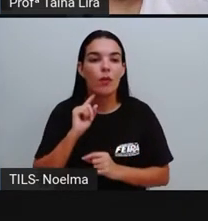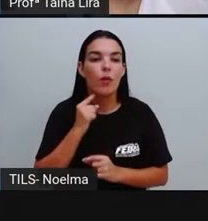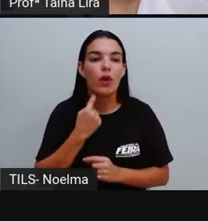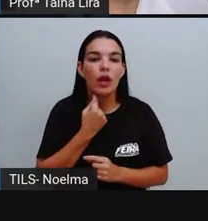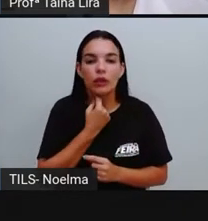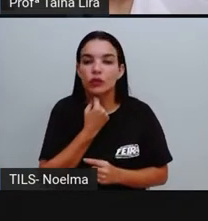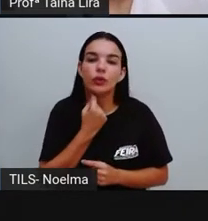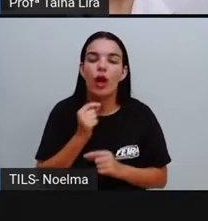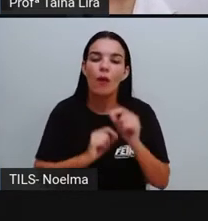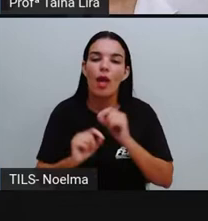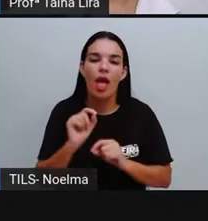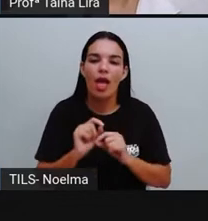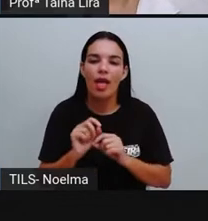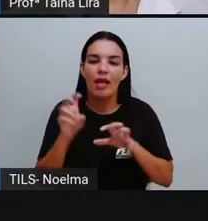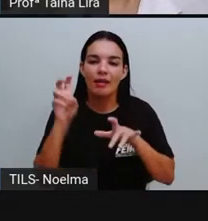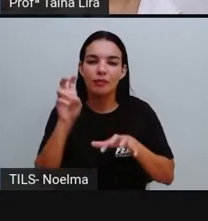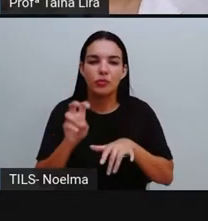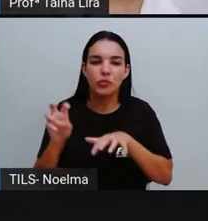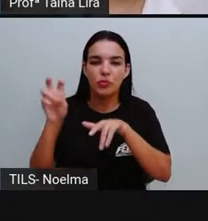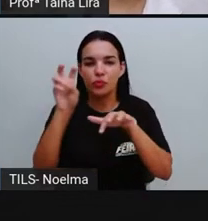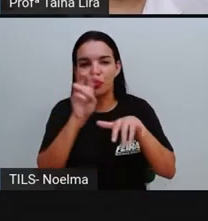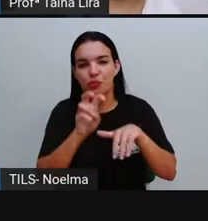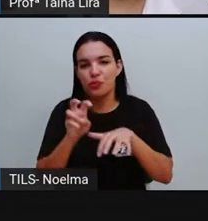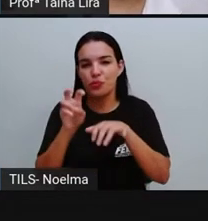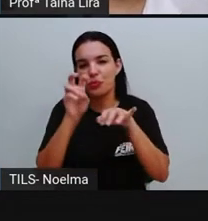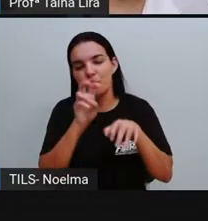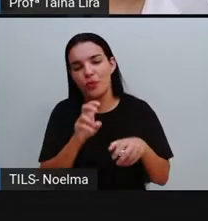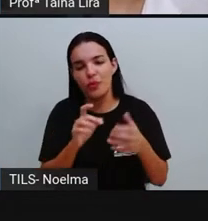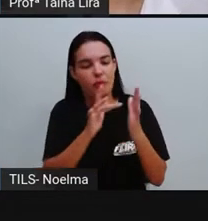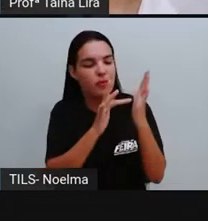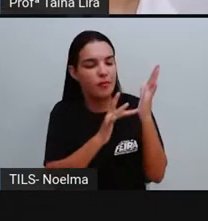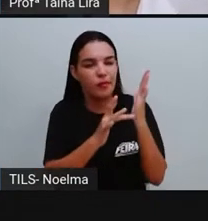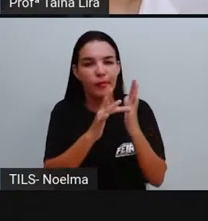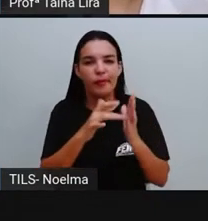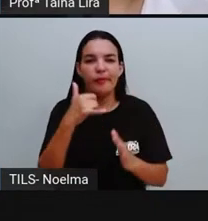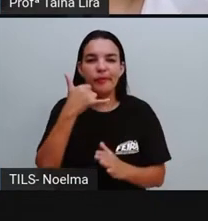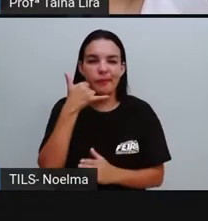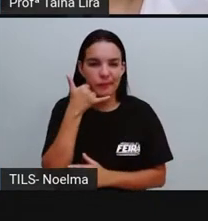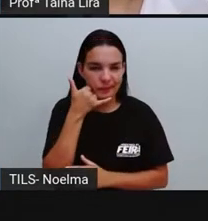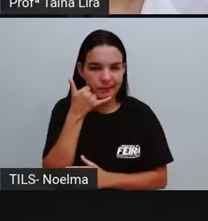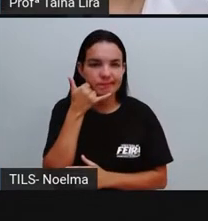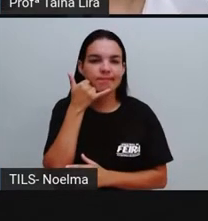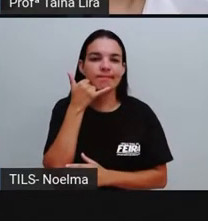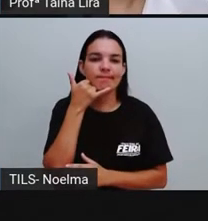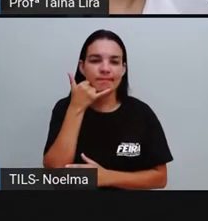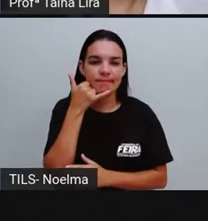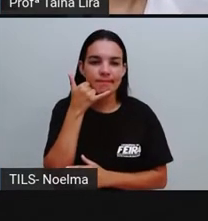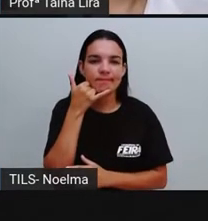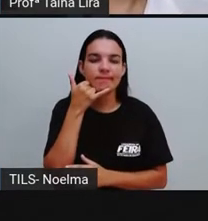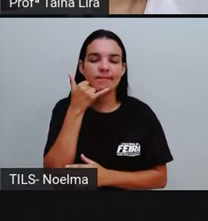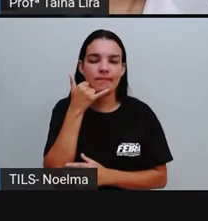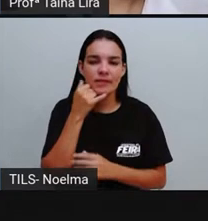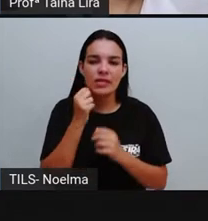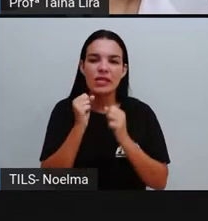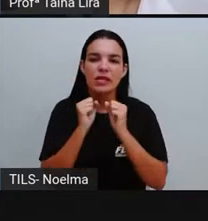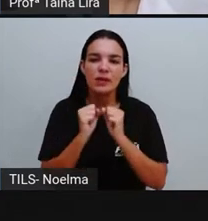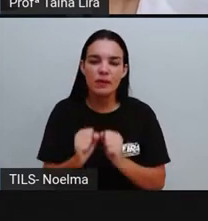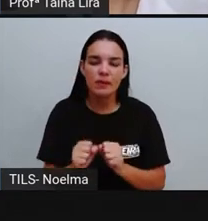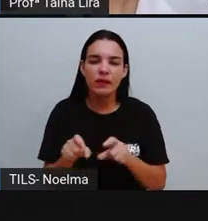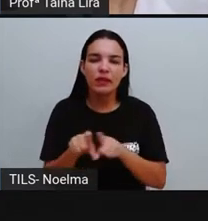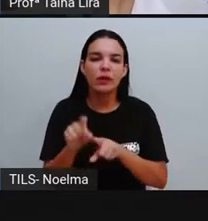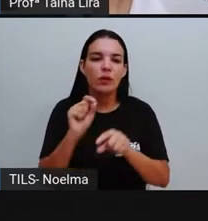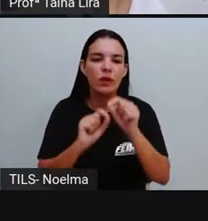lixo eletrônico aqui, tá? Que vai falar aí sobre o lixo, né? Sobre aparelhos elétricos e